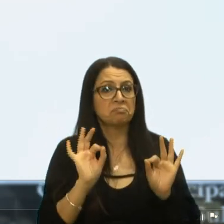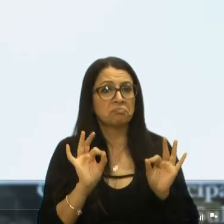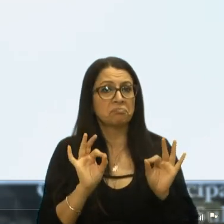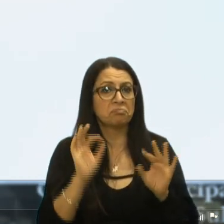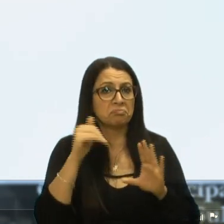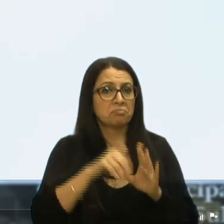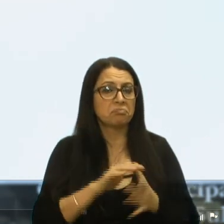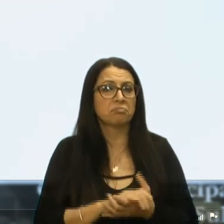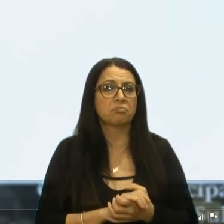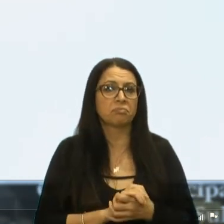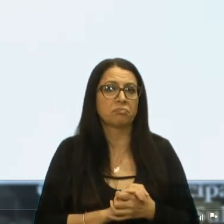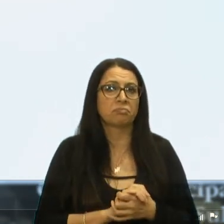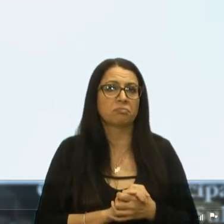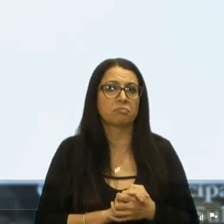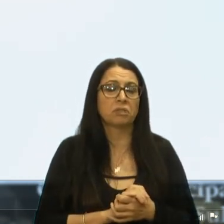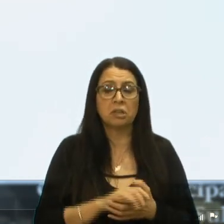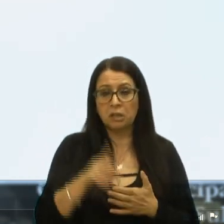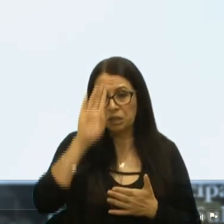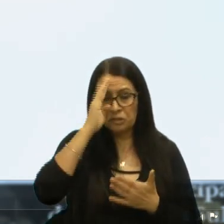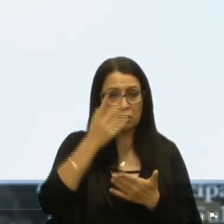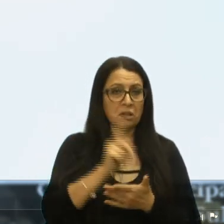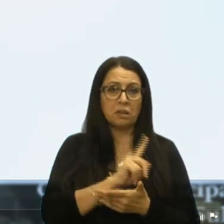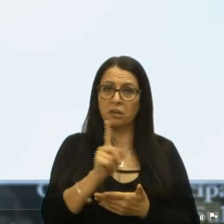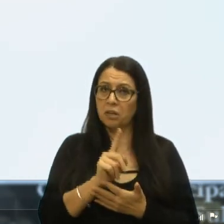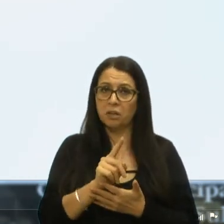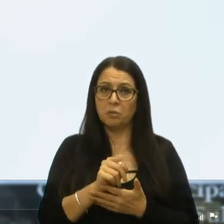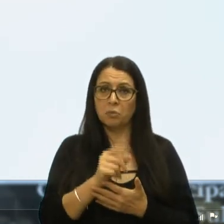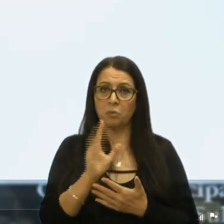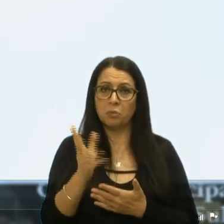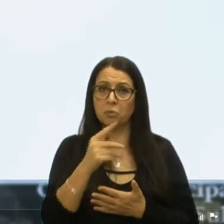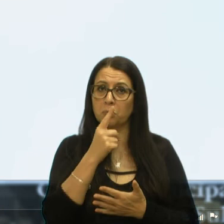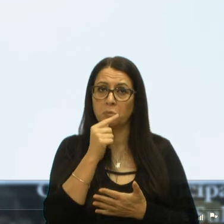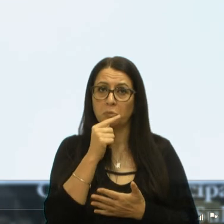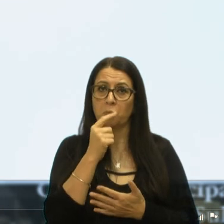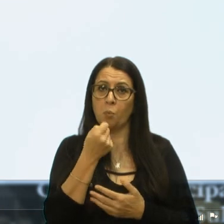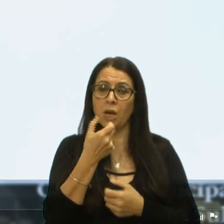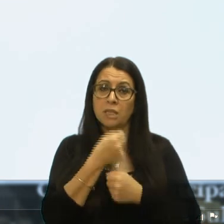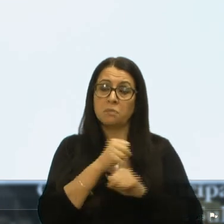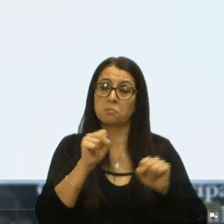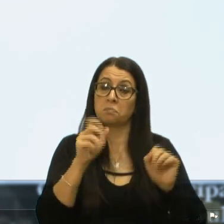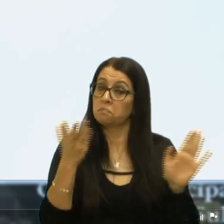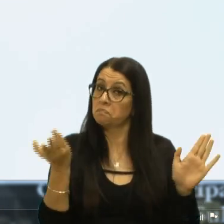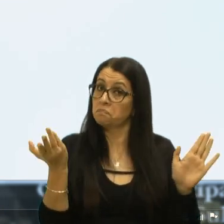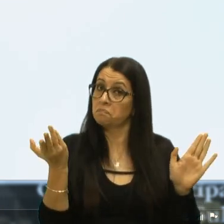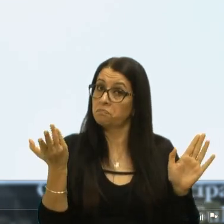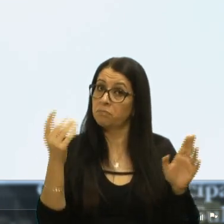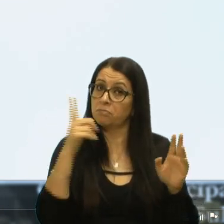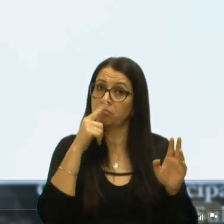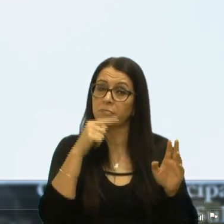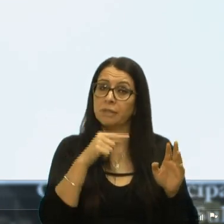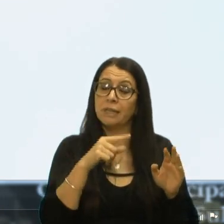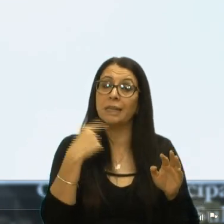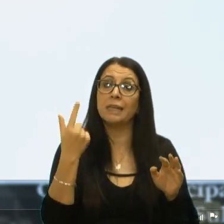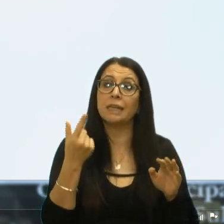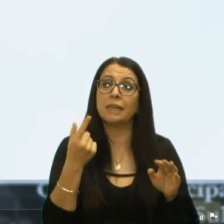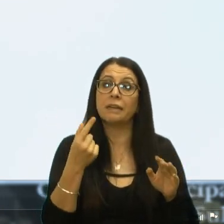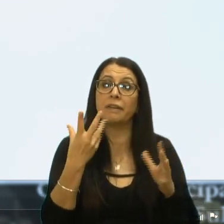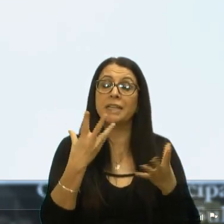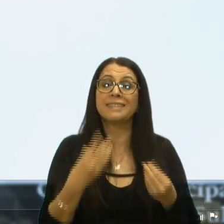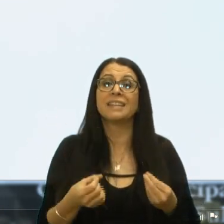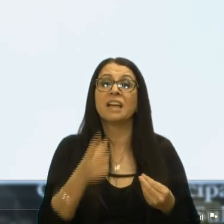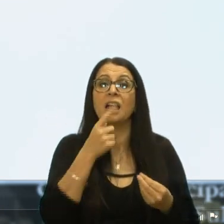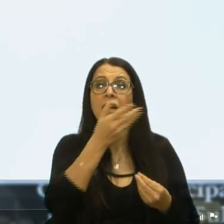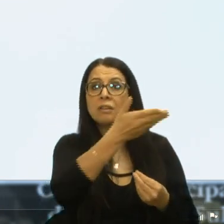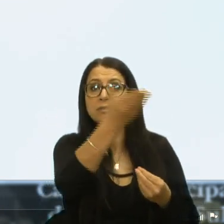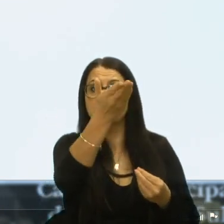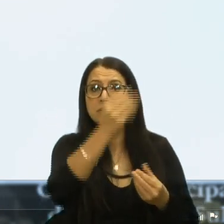dentro. Acredito que não, com toda aquela água ali é quase que impossível, que está ali dentro. Quem vai secar aquela água? Olha aí, está